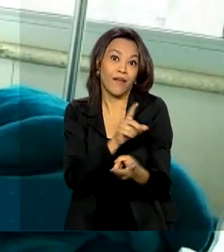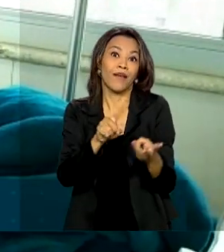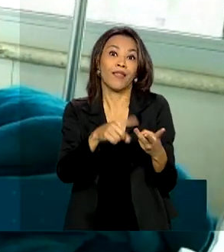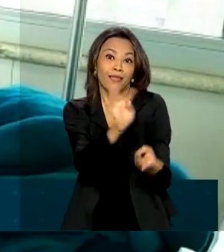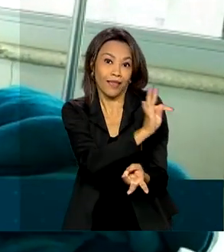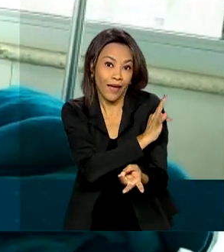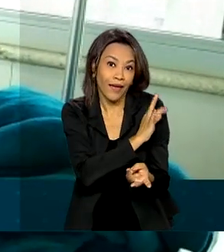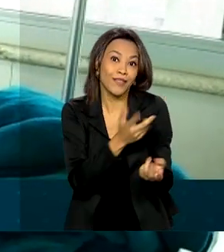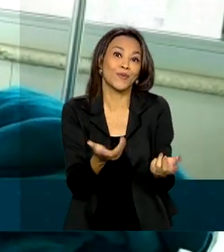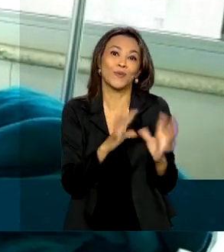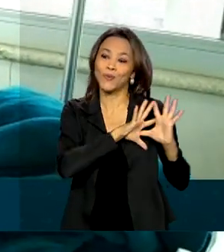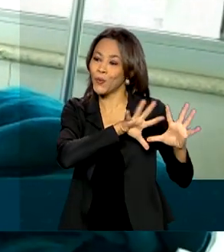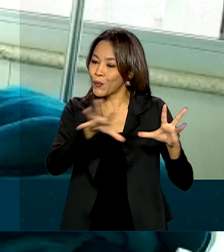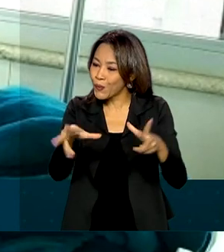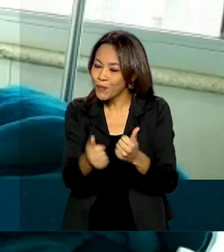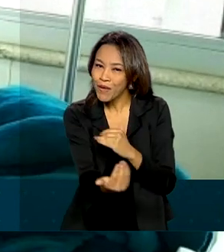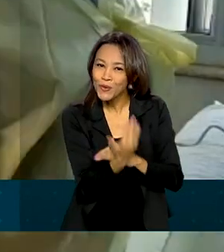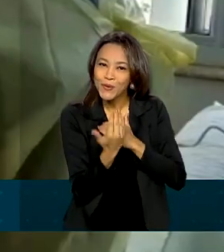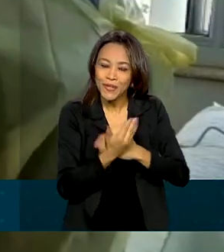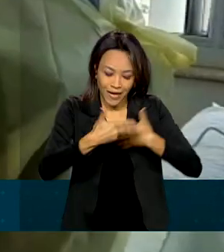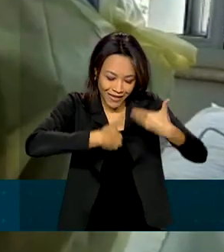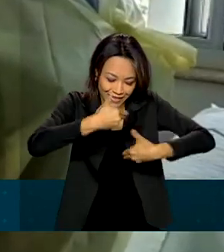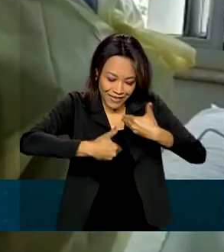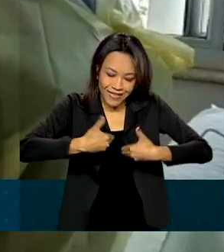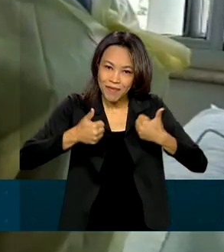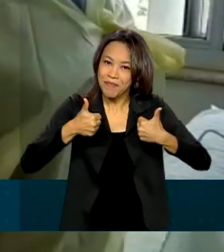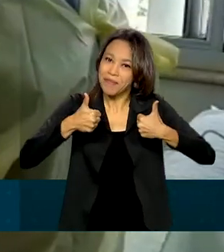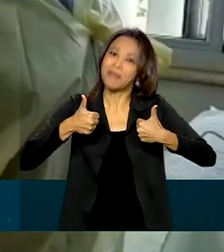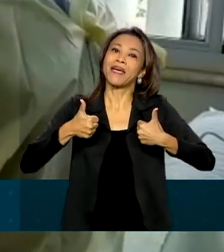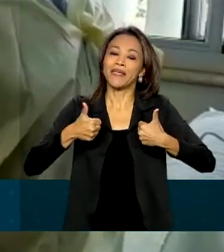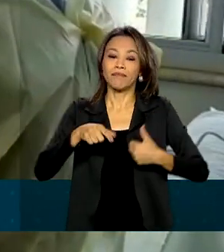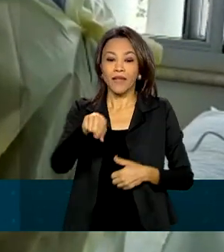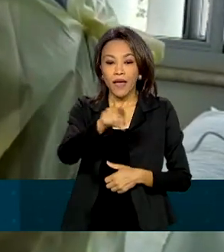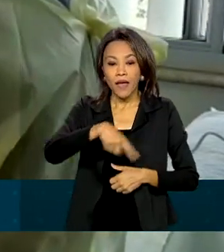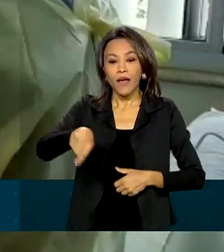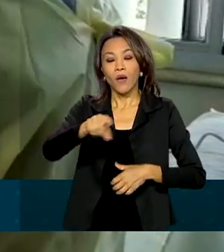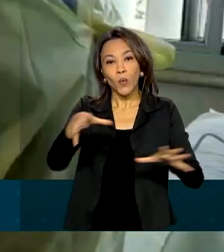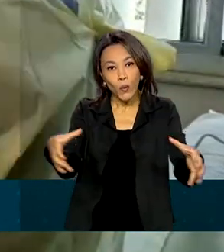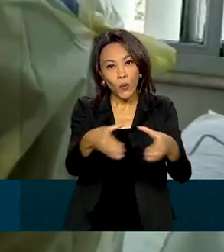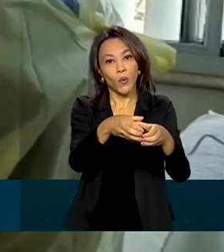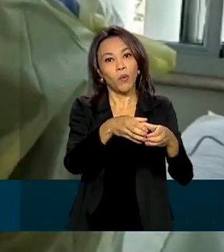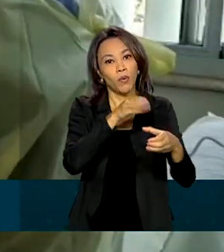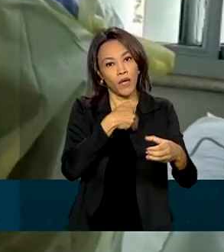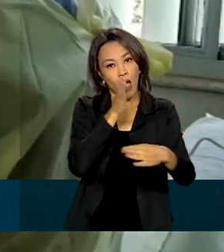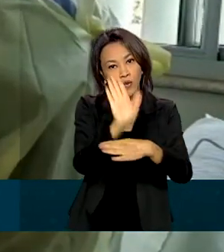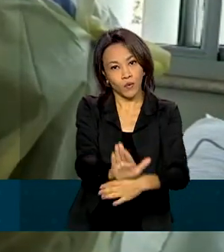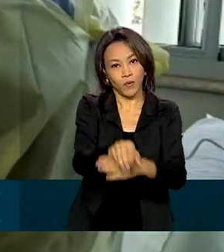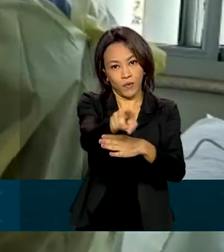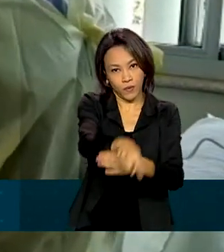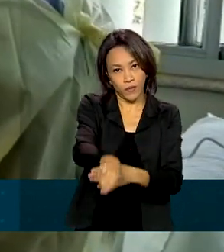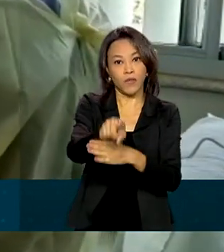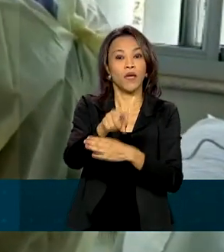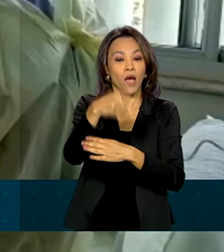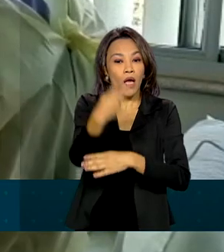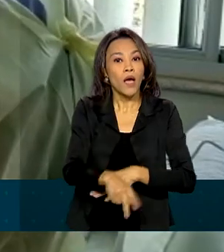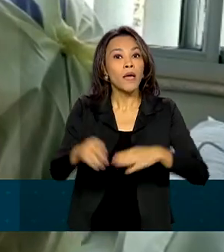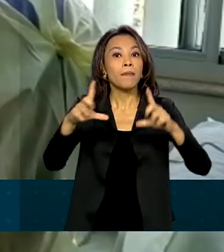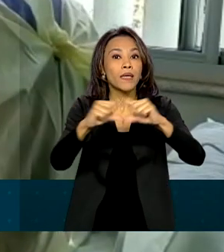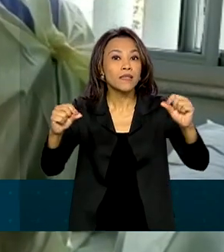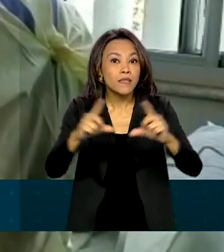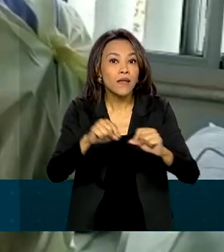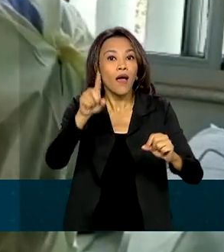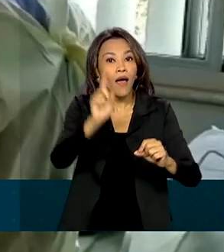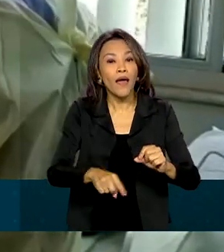todos eles têm me tratado muito bem. A equipe que atende a Iracira no hospital de base, em Brasília, faz parte do projeto de